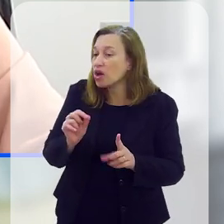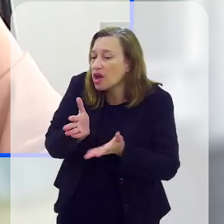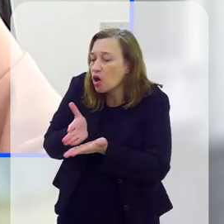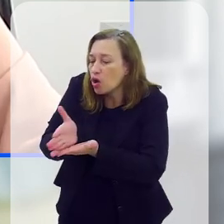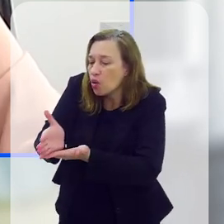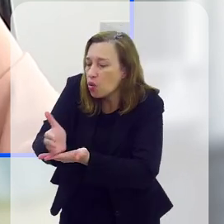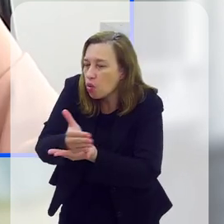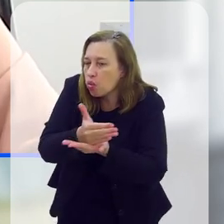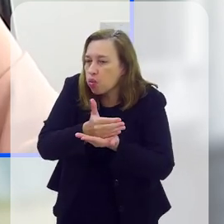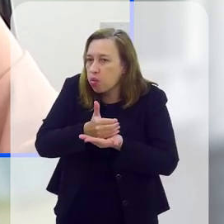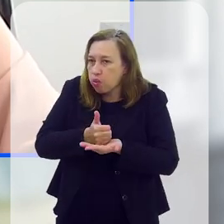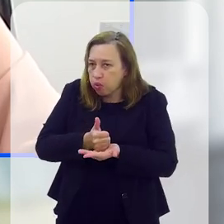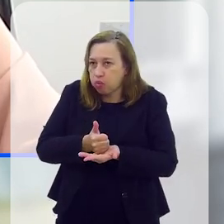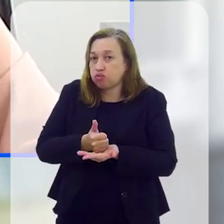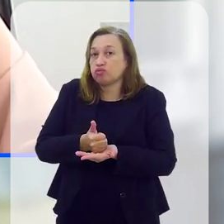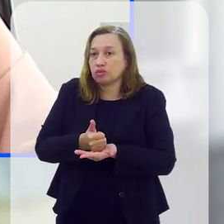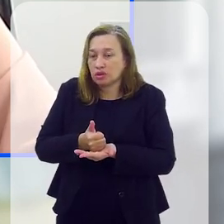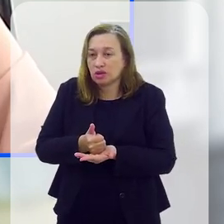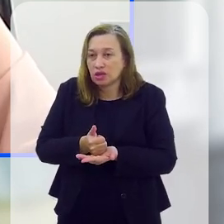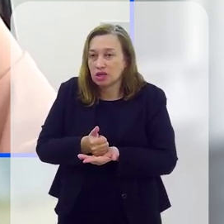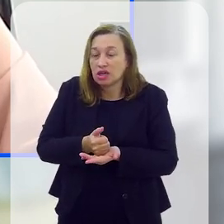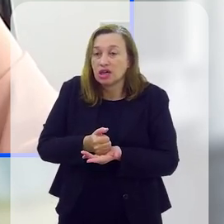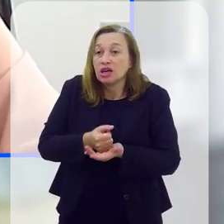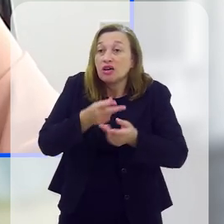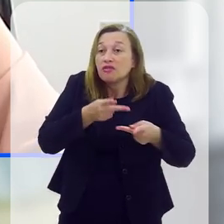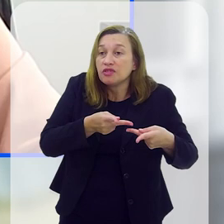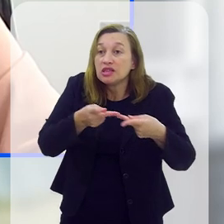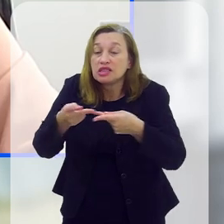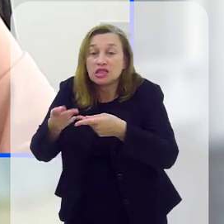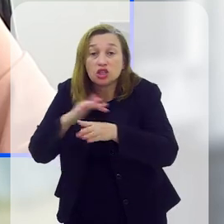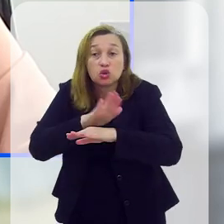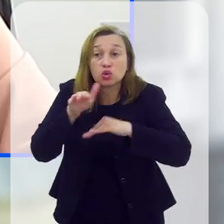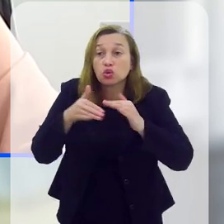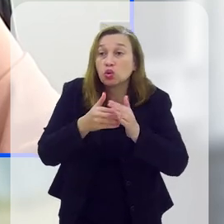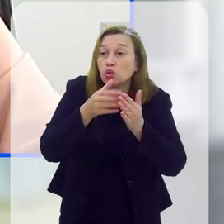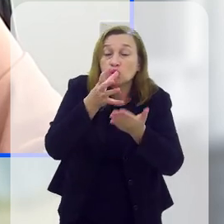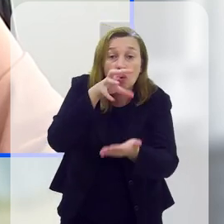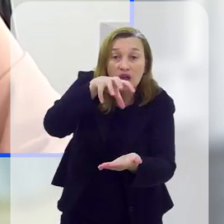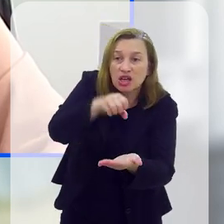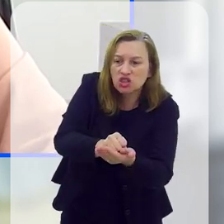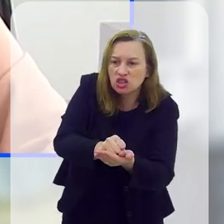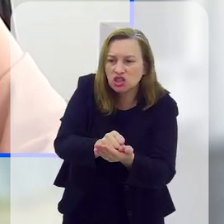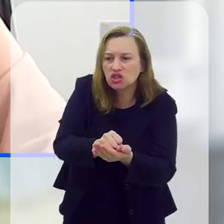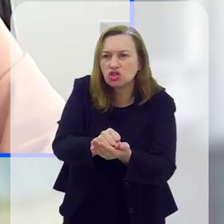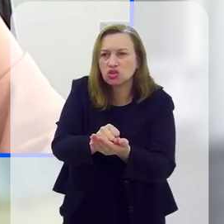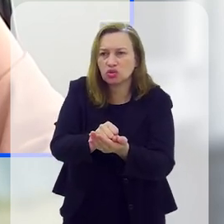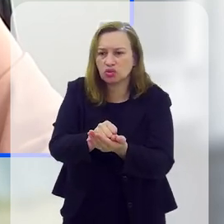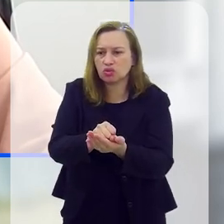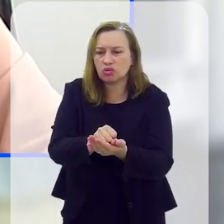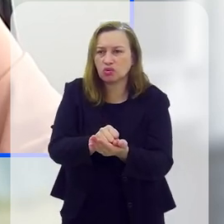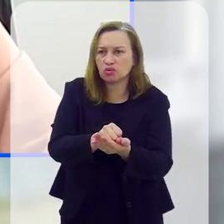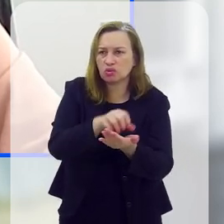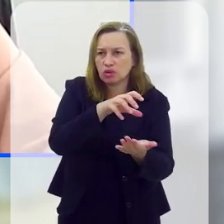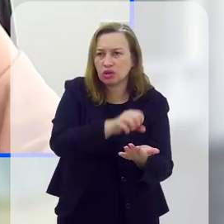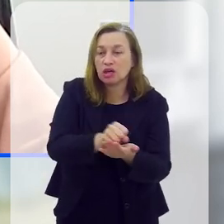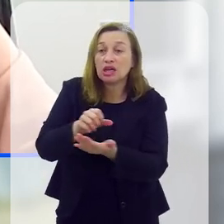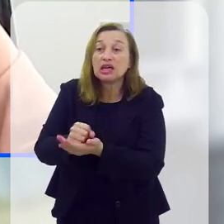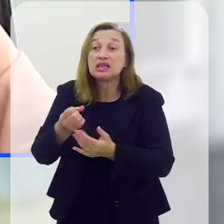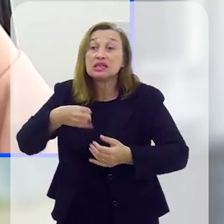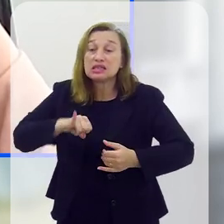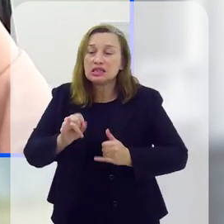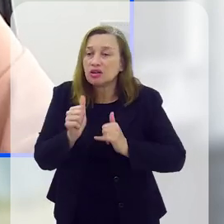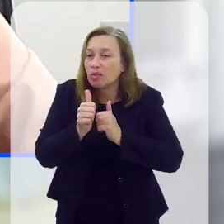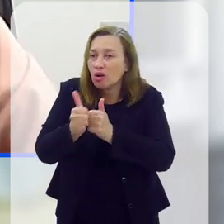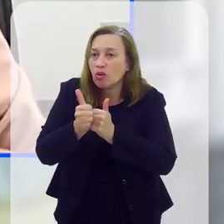que a coleta da informação estatística visite todos os registros e faça a leitura da dinâmica do